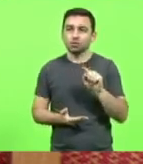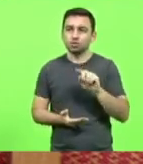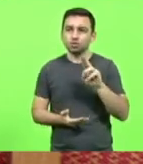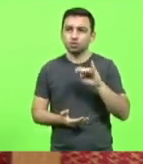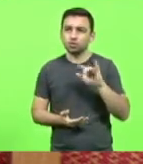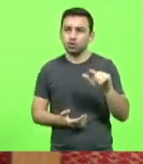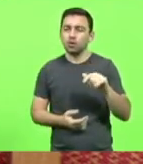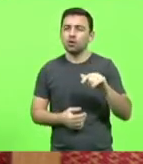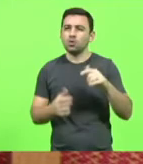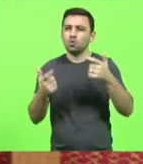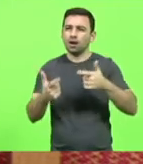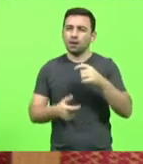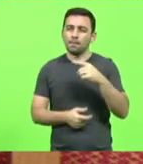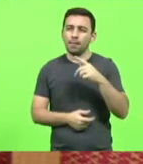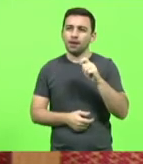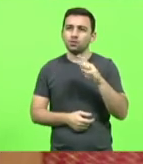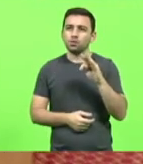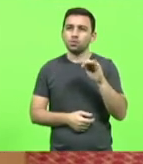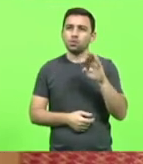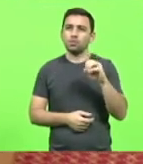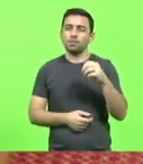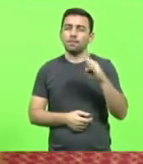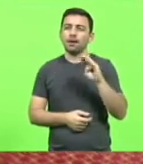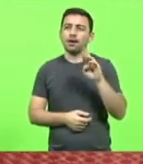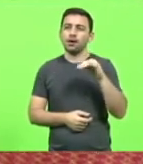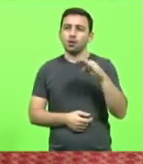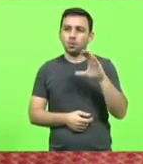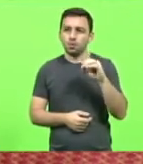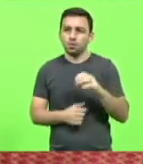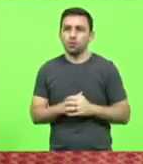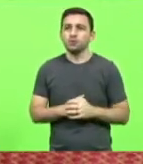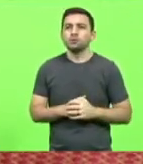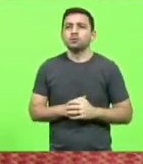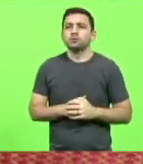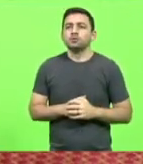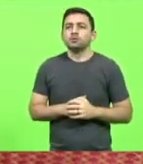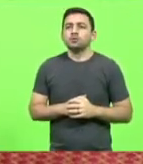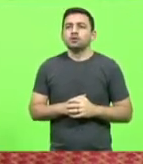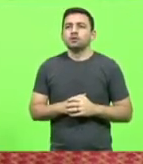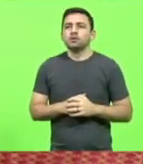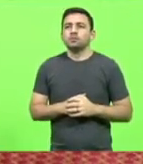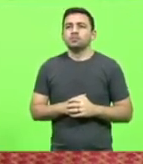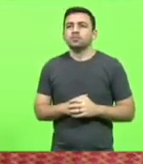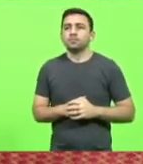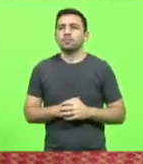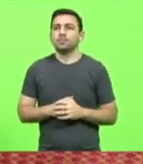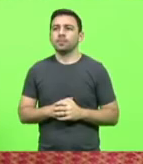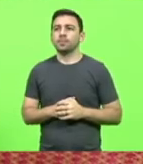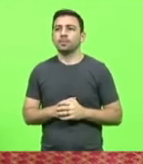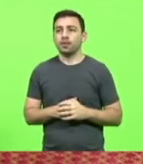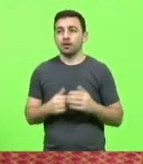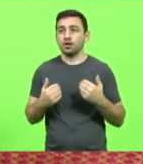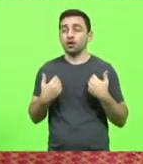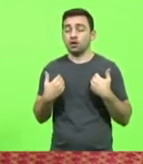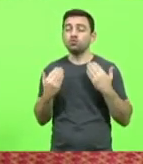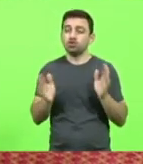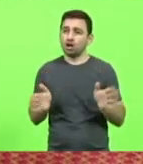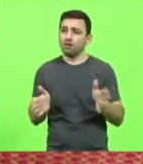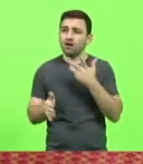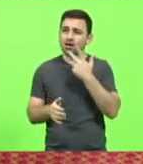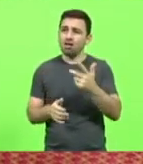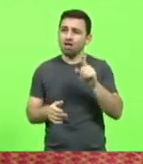Branco aqui consta, mas como eu disse, Campo Herê, e que é um grande investimento social,